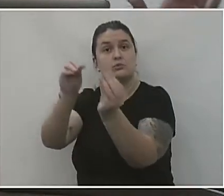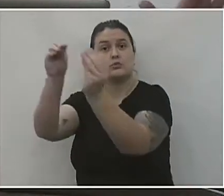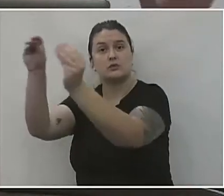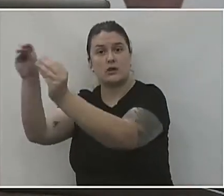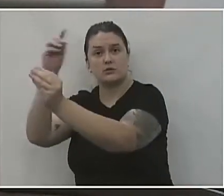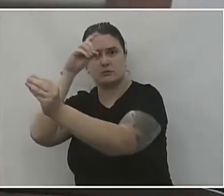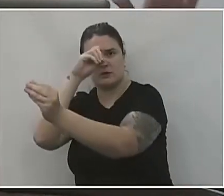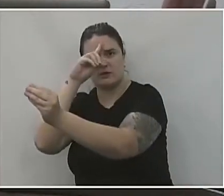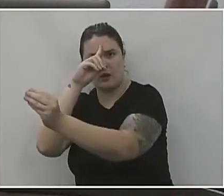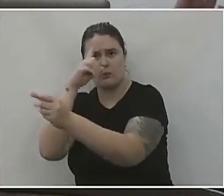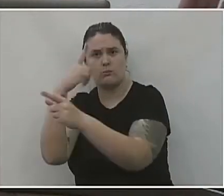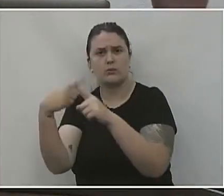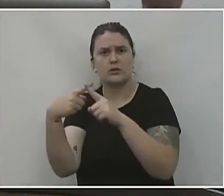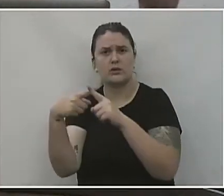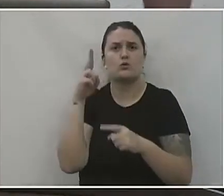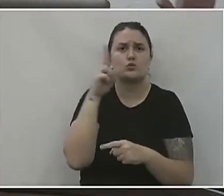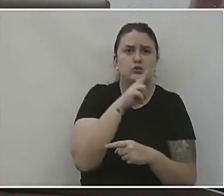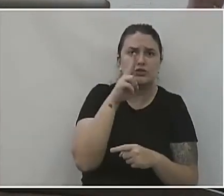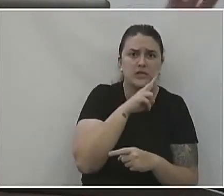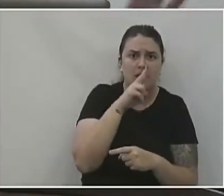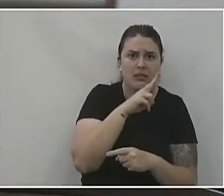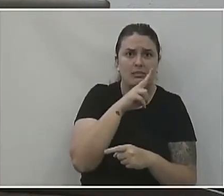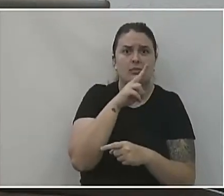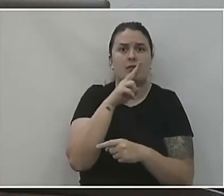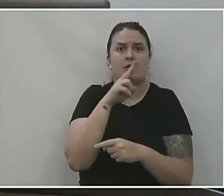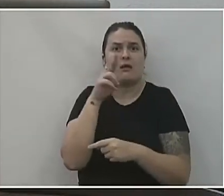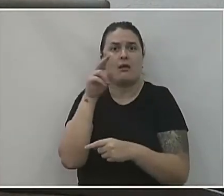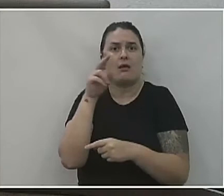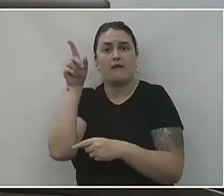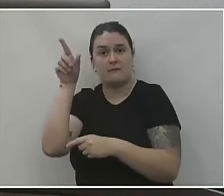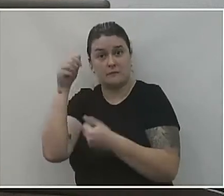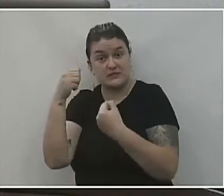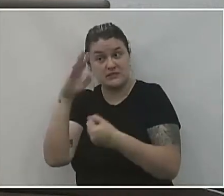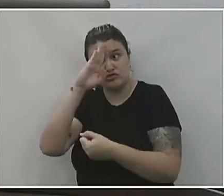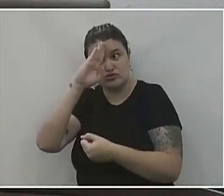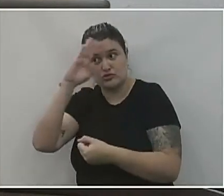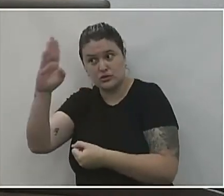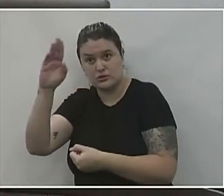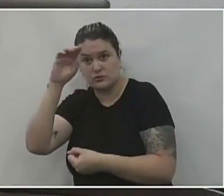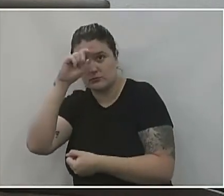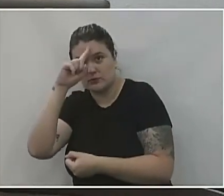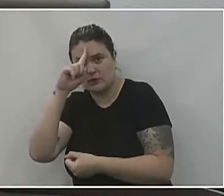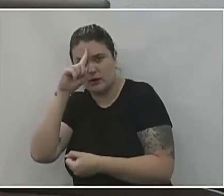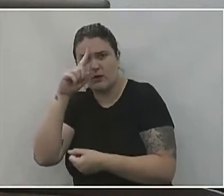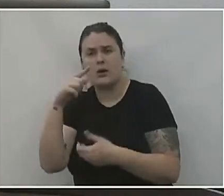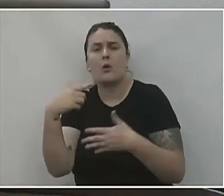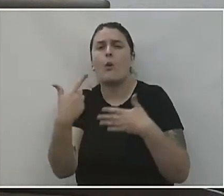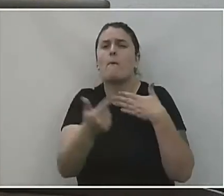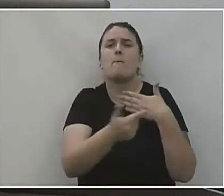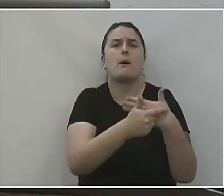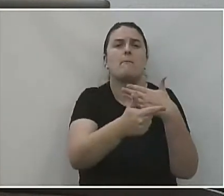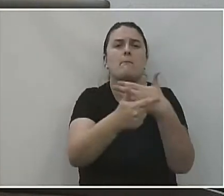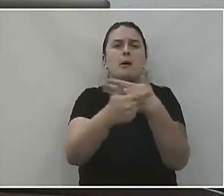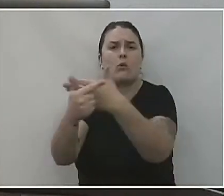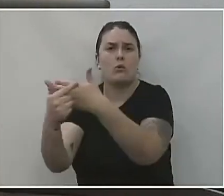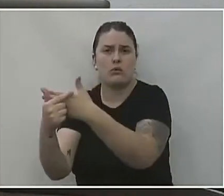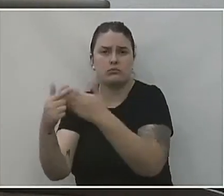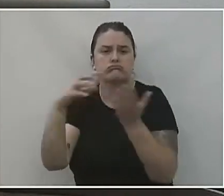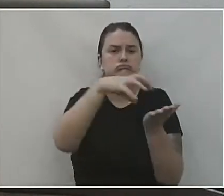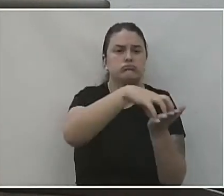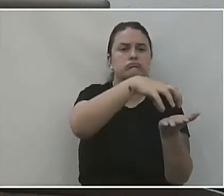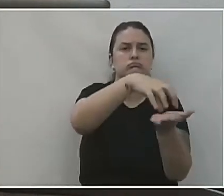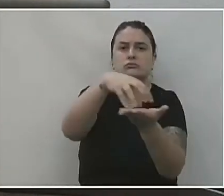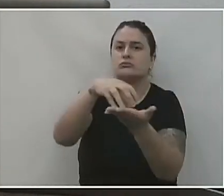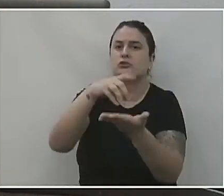Porque urgência e emergência é o hospital. Então, a gente tem que entender o papel de cada um. Não